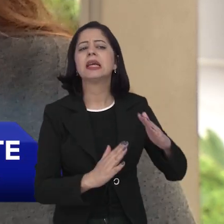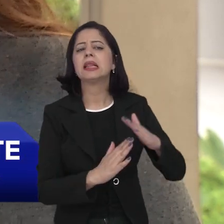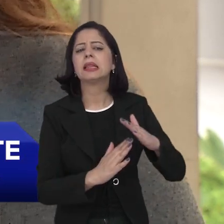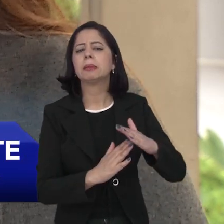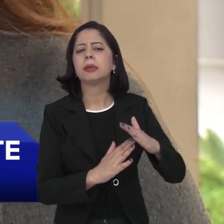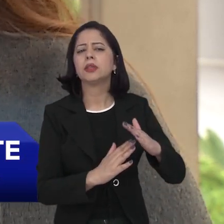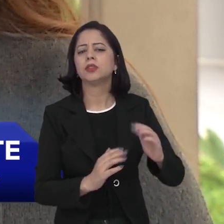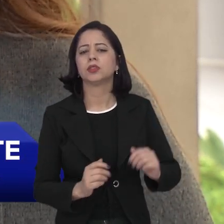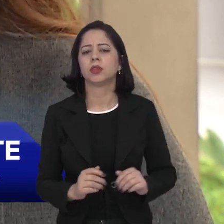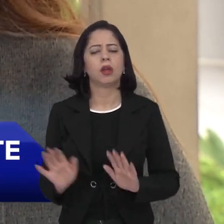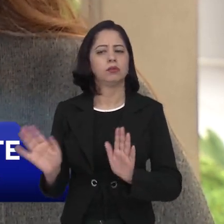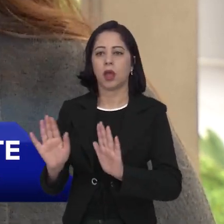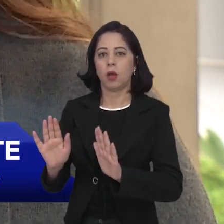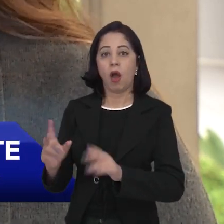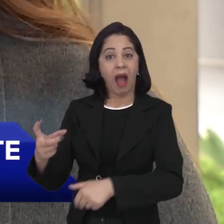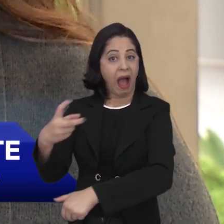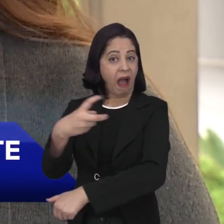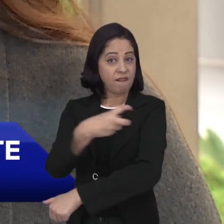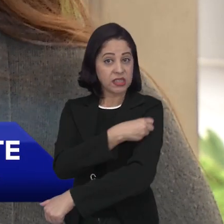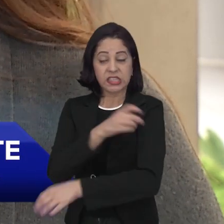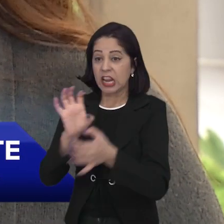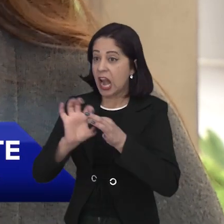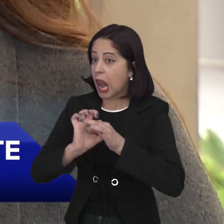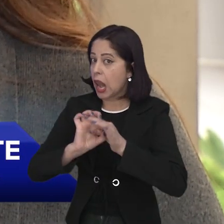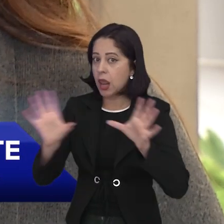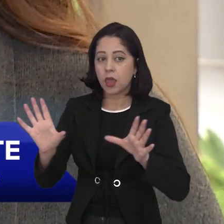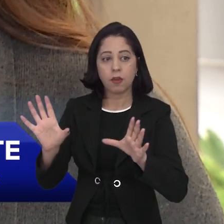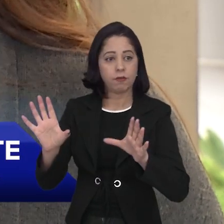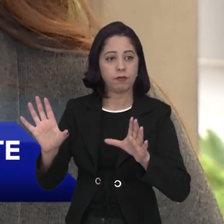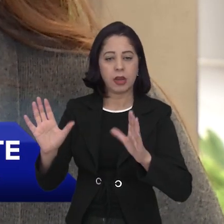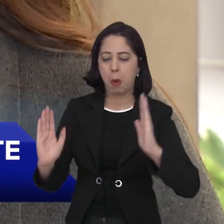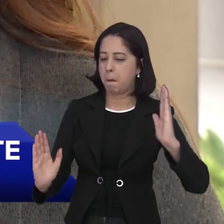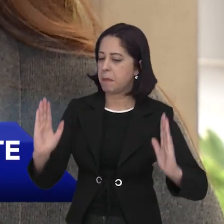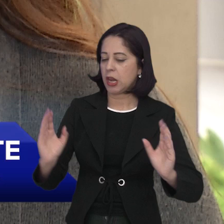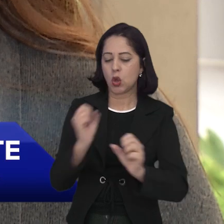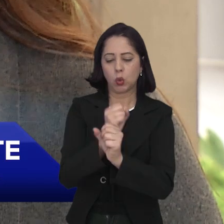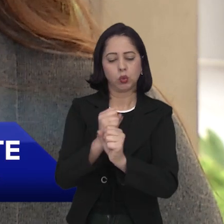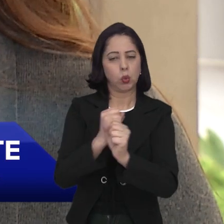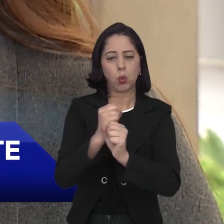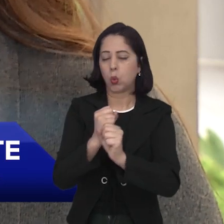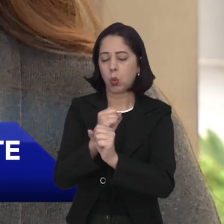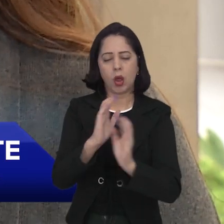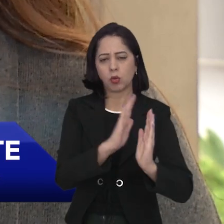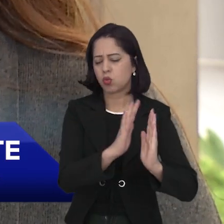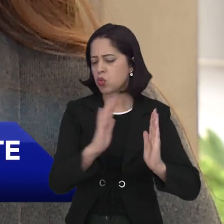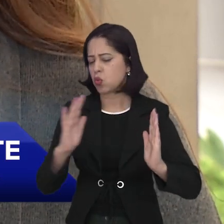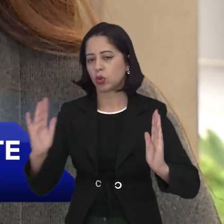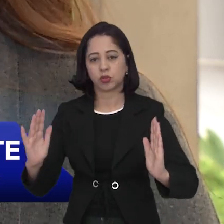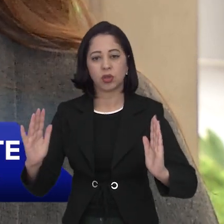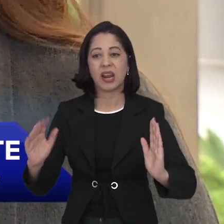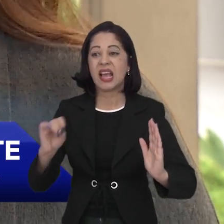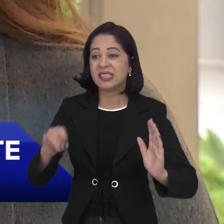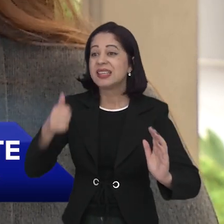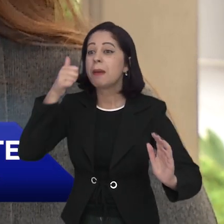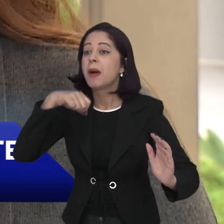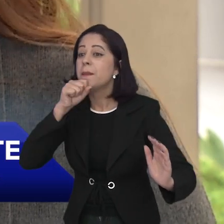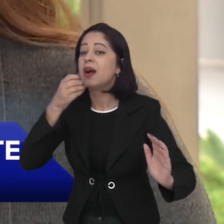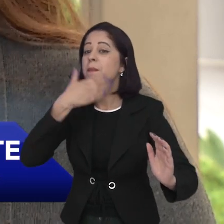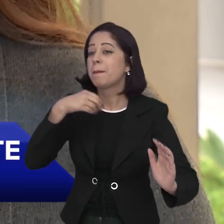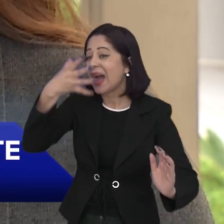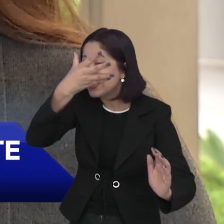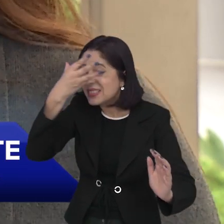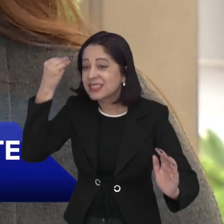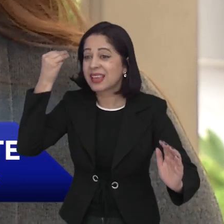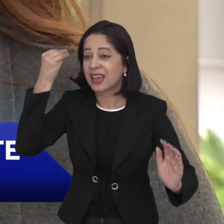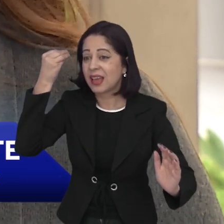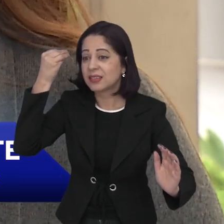da disponibilidade da vacina? Não, a vacina está disponível o ano inteiro. A gente só está fazendo essa campanha para a gente tentar trazer os pais que esqueceram por algum motivo,